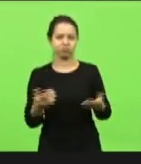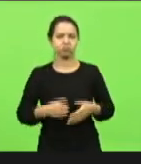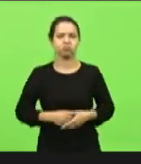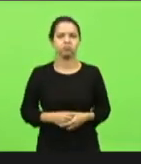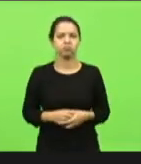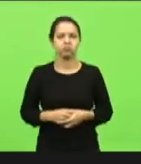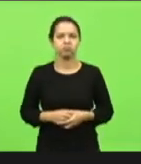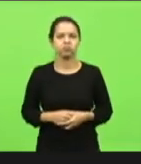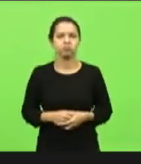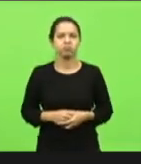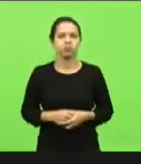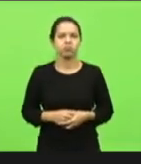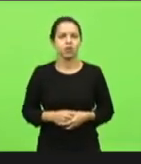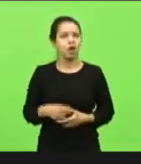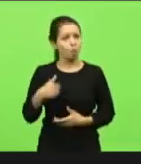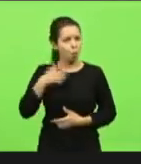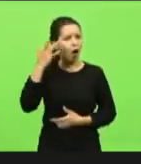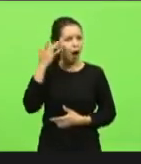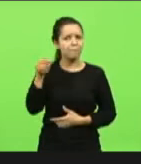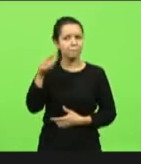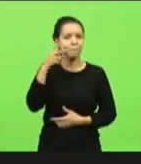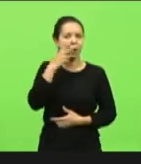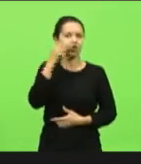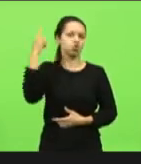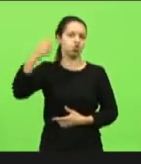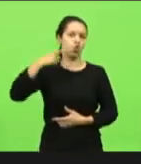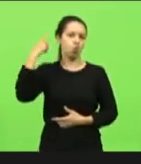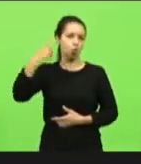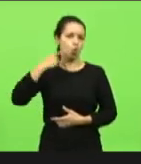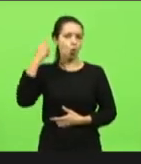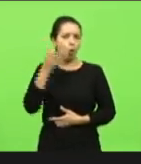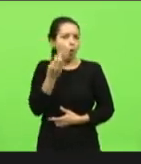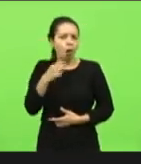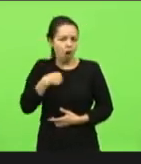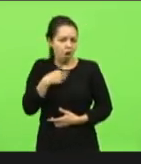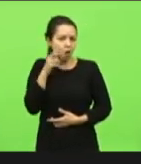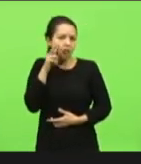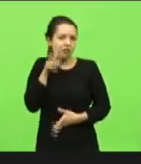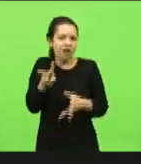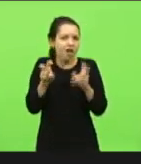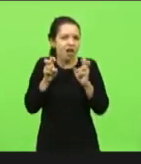eu tô achando que esse pessoal tá doido ou só eu que consigo enxergar isso